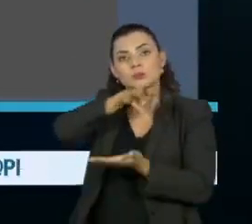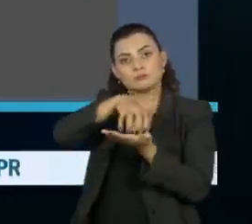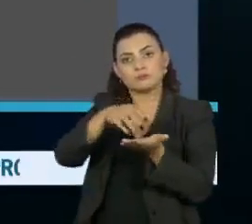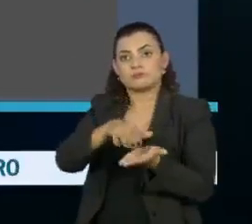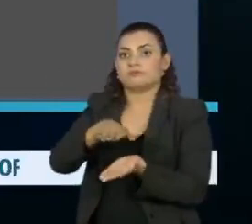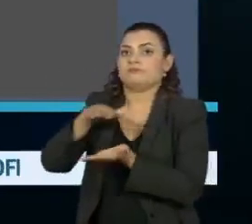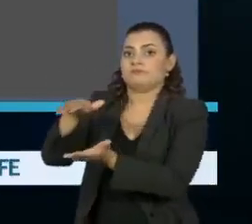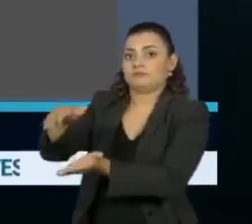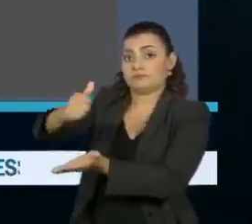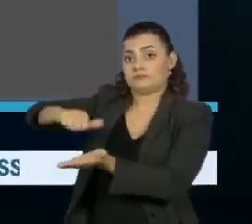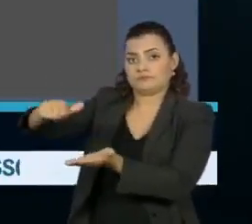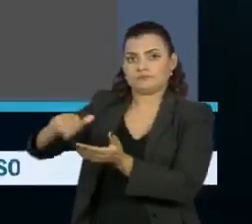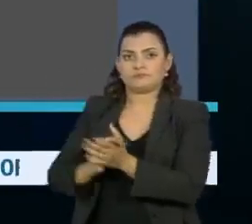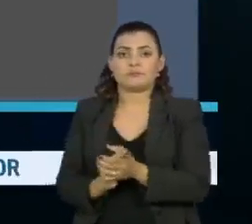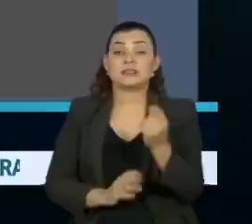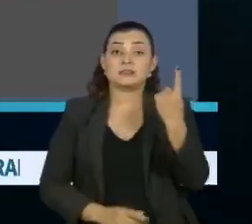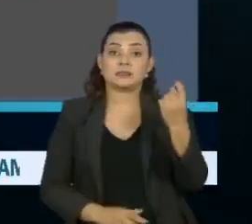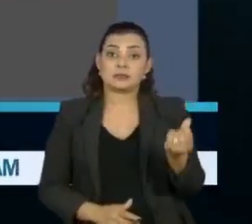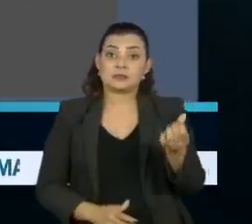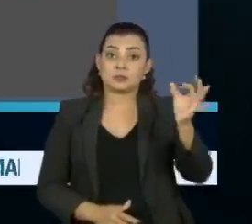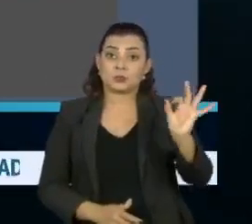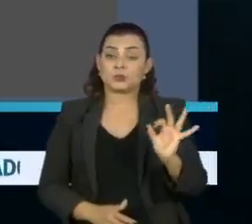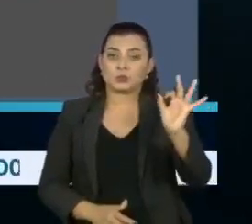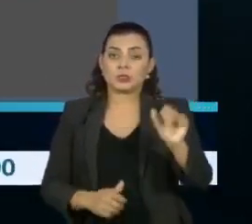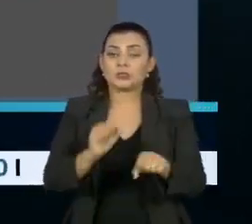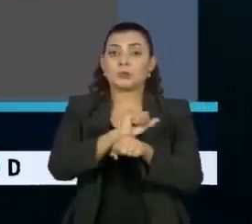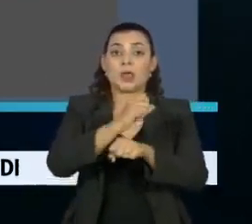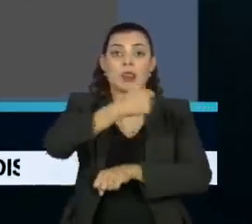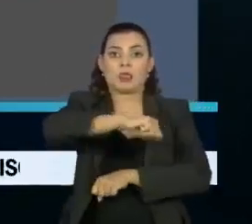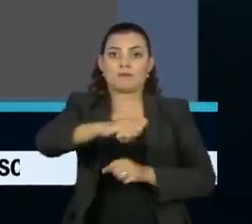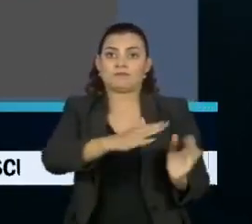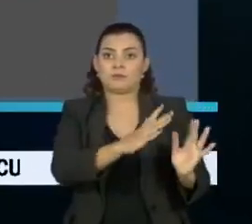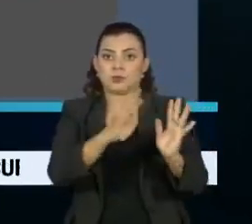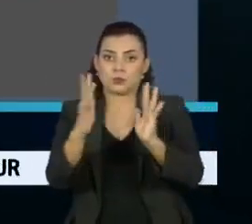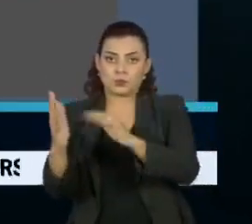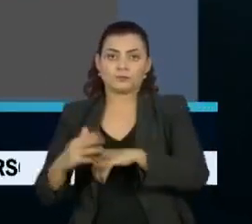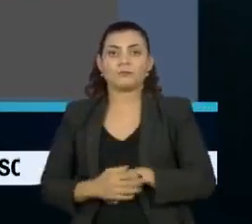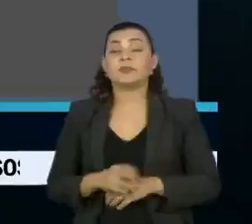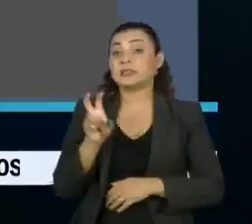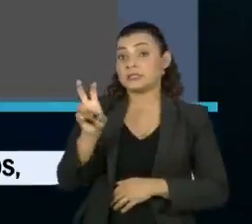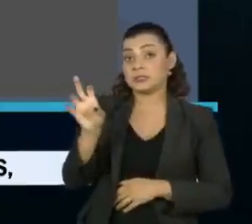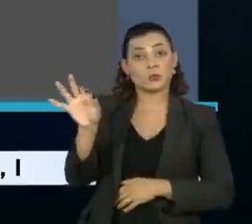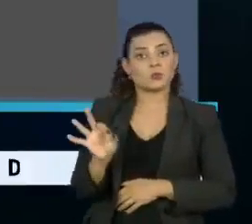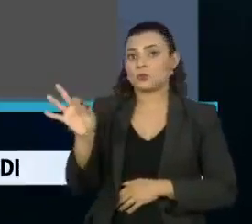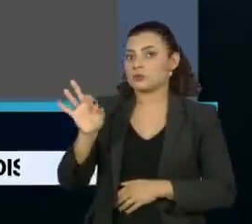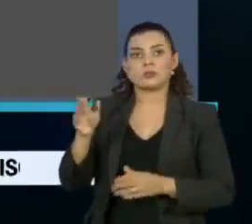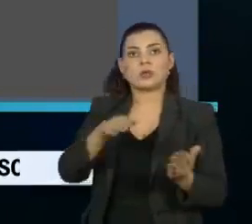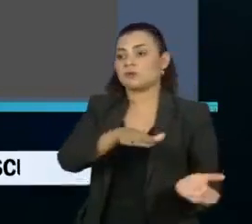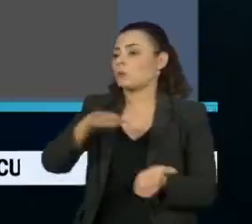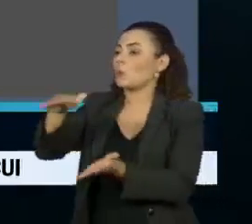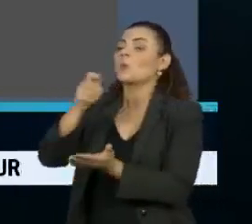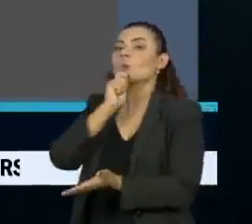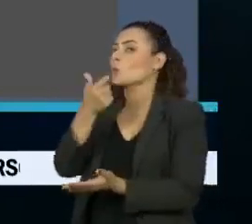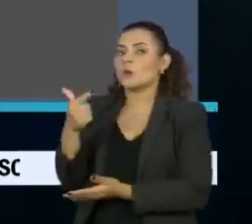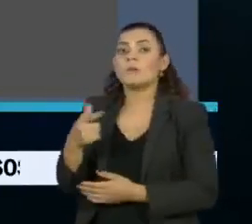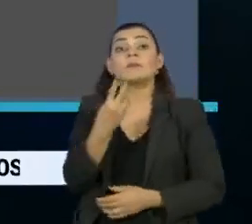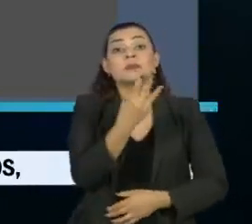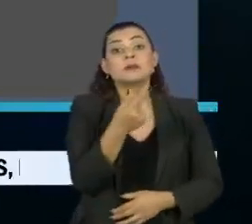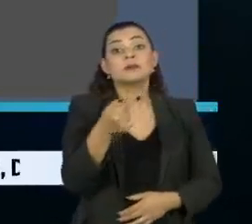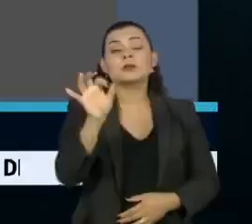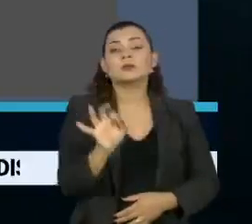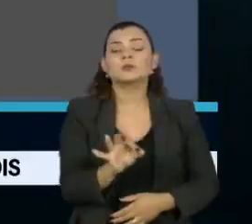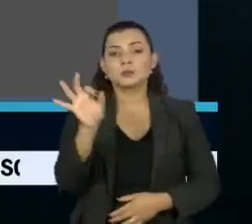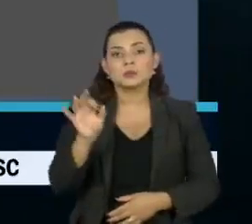concluída. Outros 16% passam por verificação. 5% não foram apresentados e outros 37